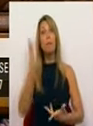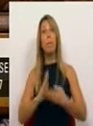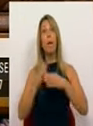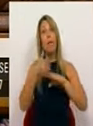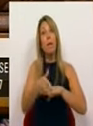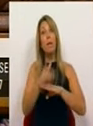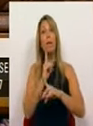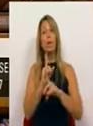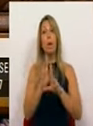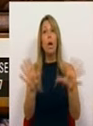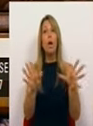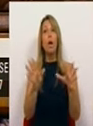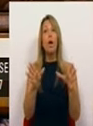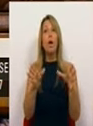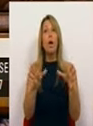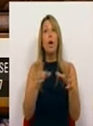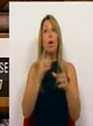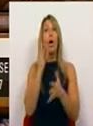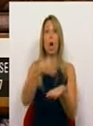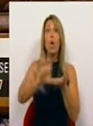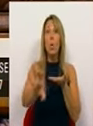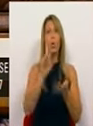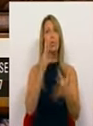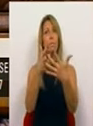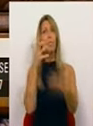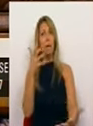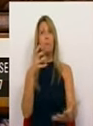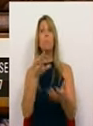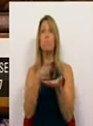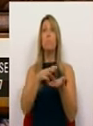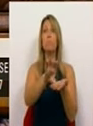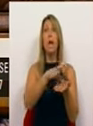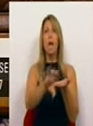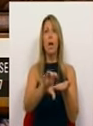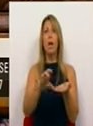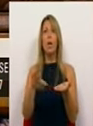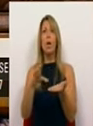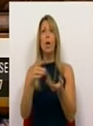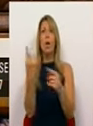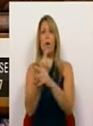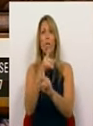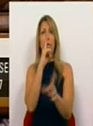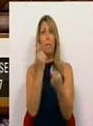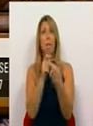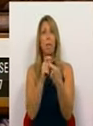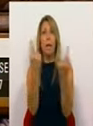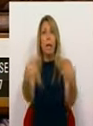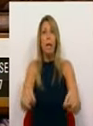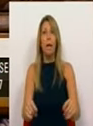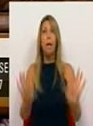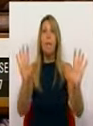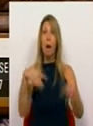significativo das compensações pecuniárias ínfimas que recebem. Mas a par deste